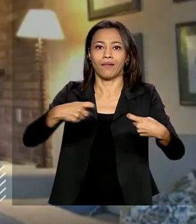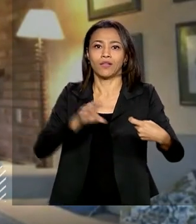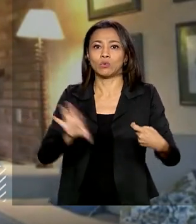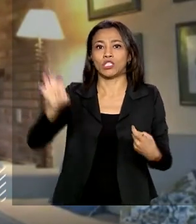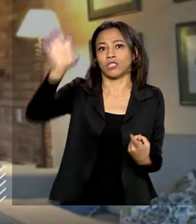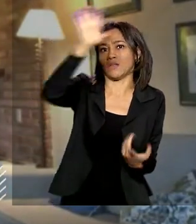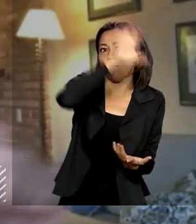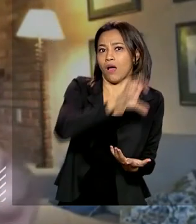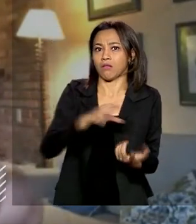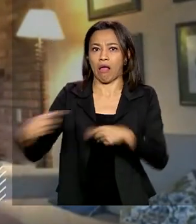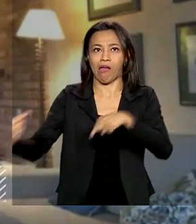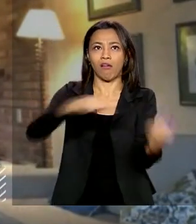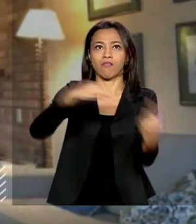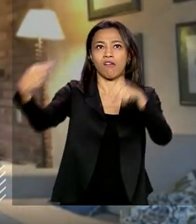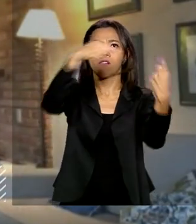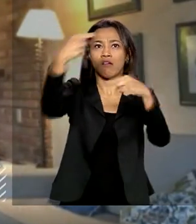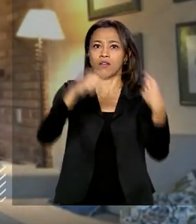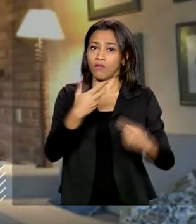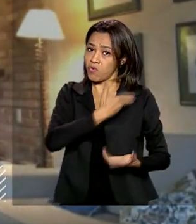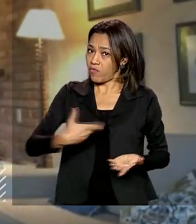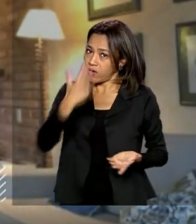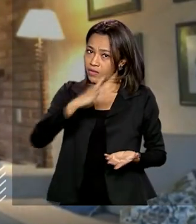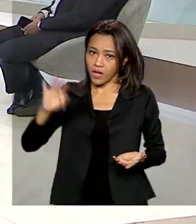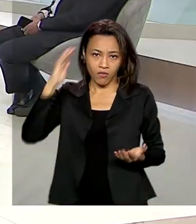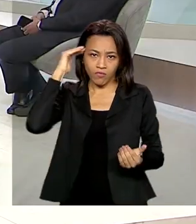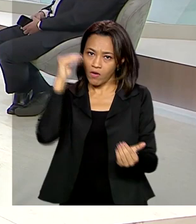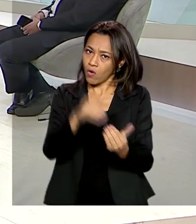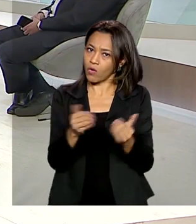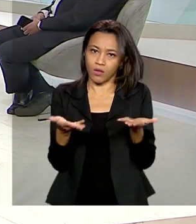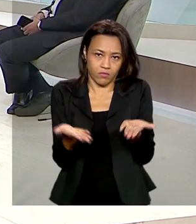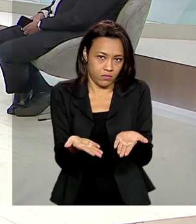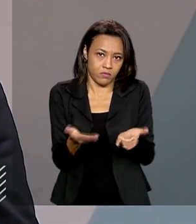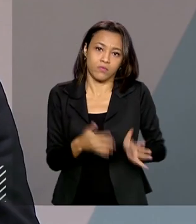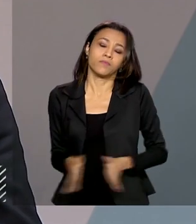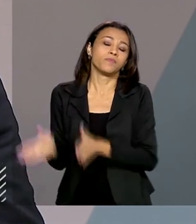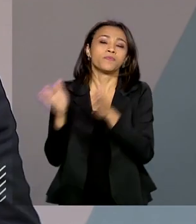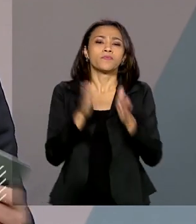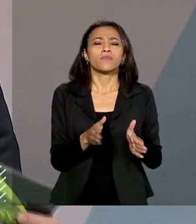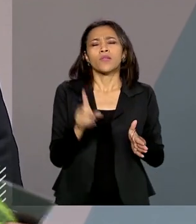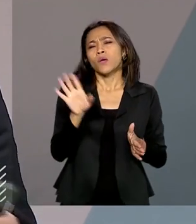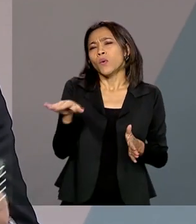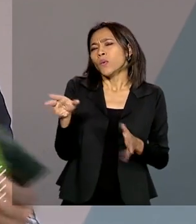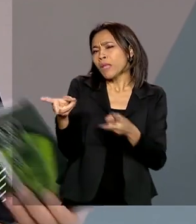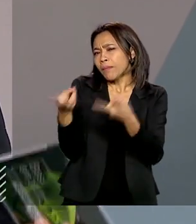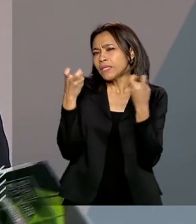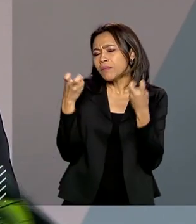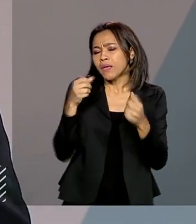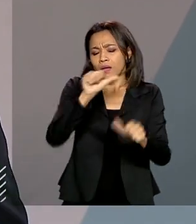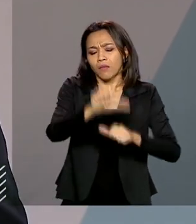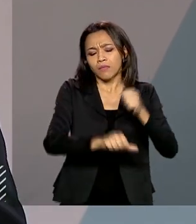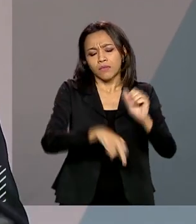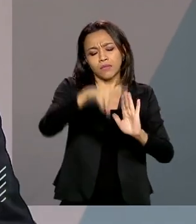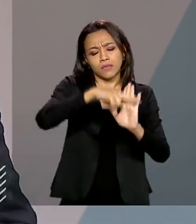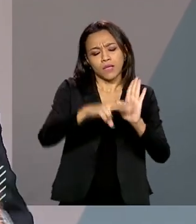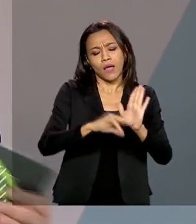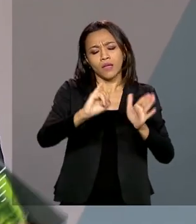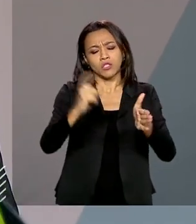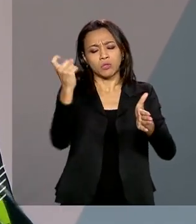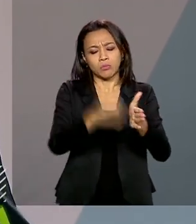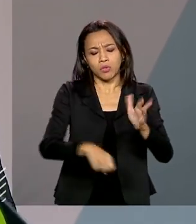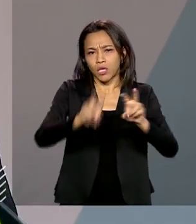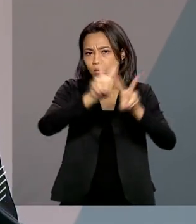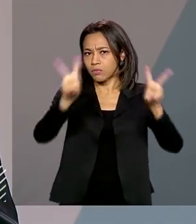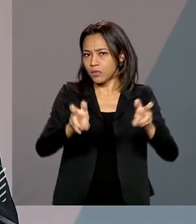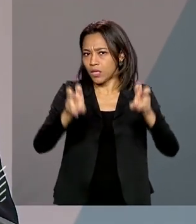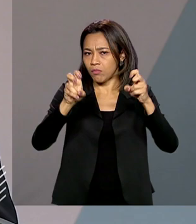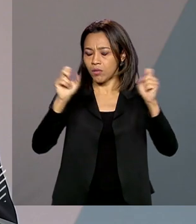isso a União não vai aceitar. Bom, o que dá para perceber é que a reforma tributária é um tema muito complexo e